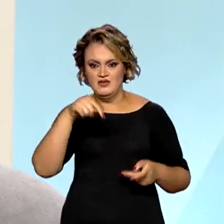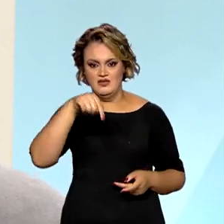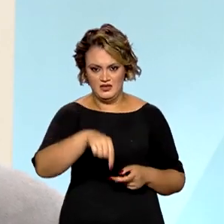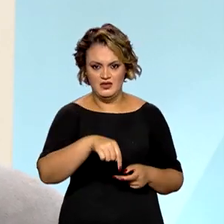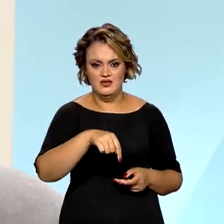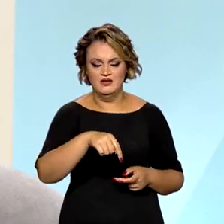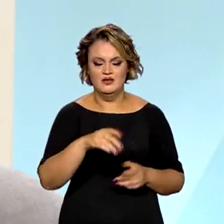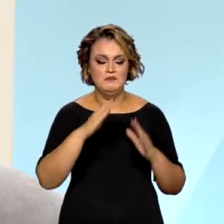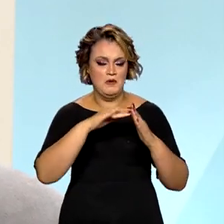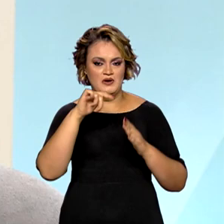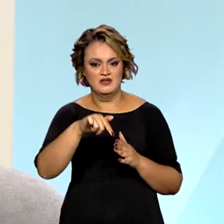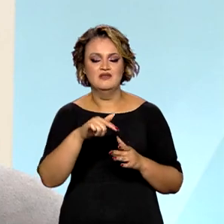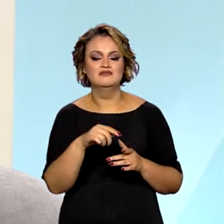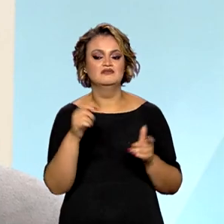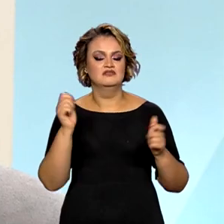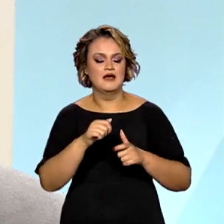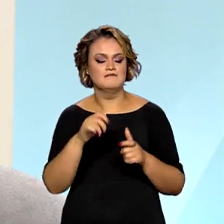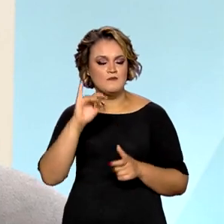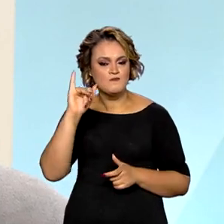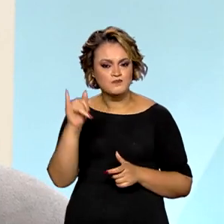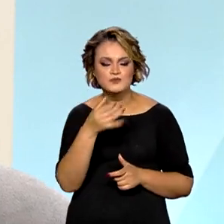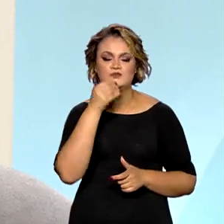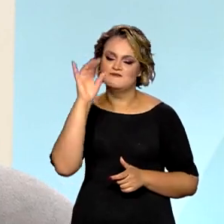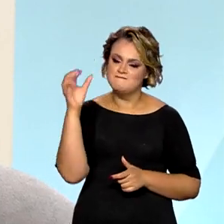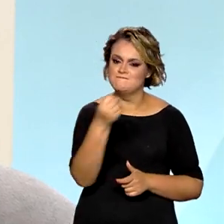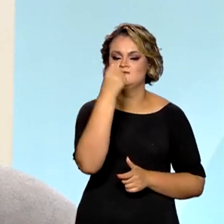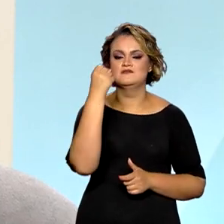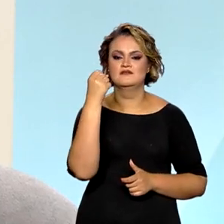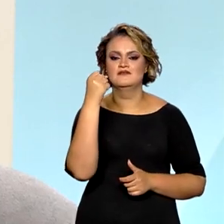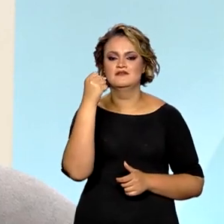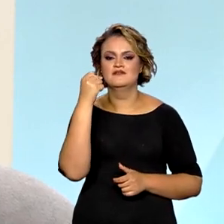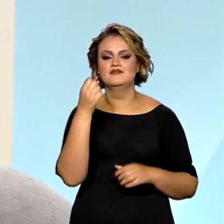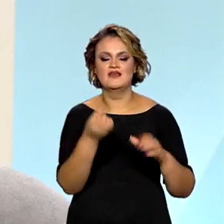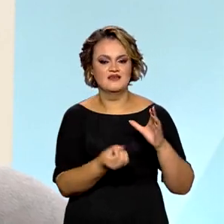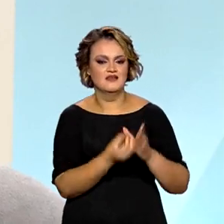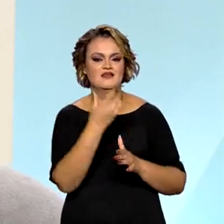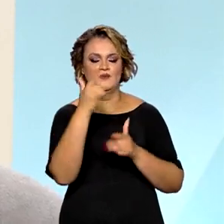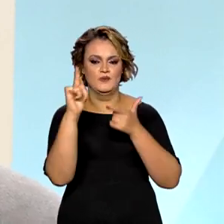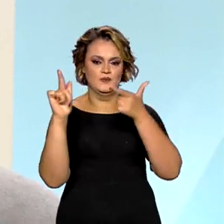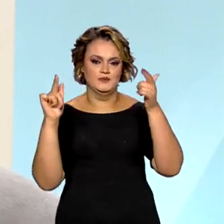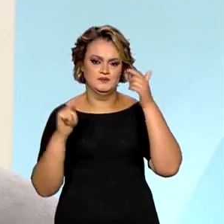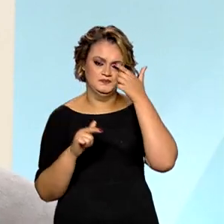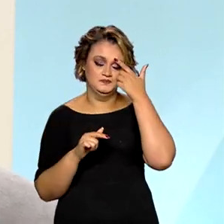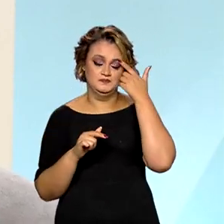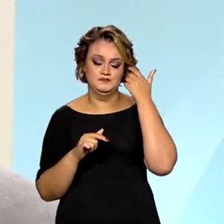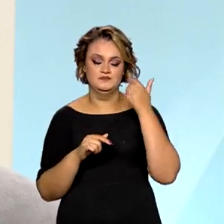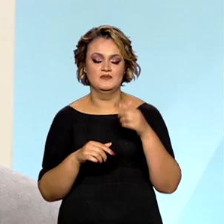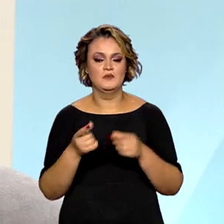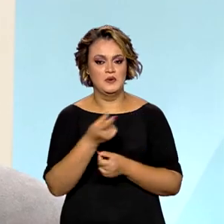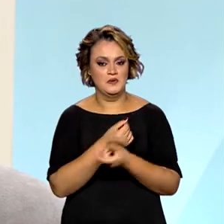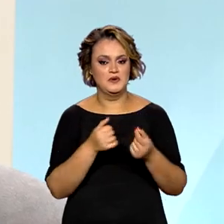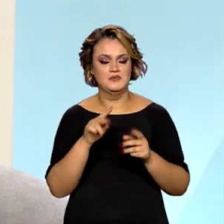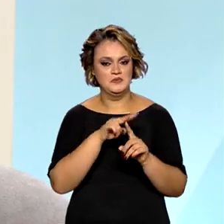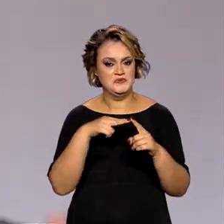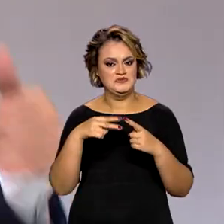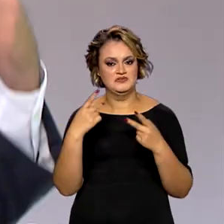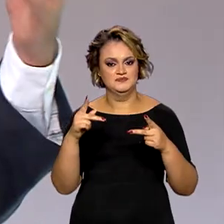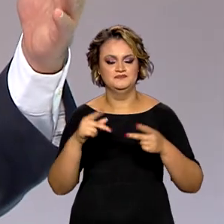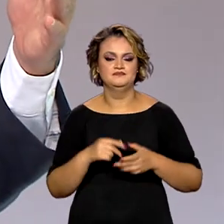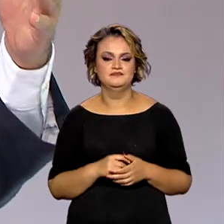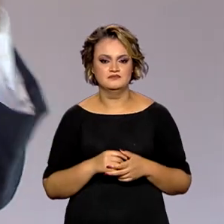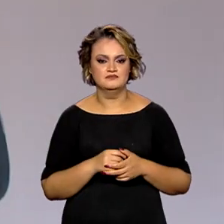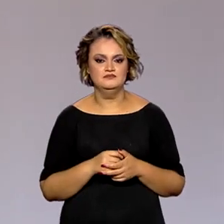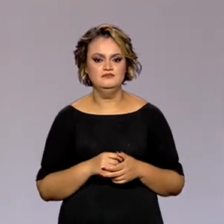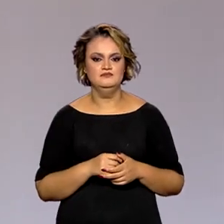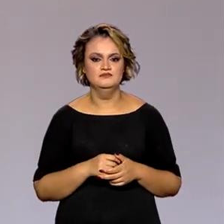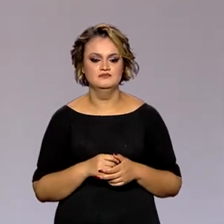estão aqui, consigam agarrar aquela oportunidade e criar tudo aquilo que elas precisam economicamente com suas projeções. Agora, por